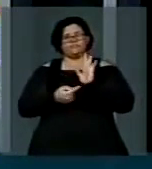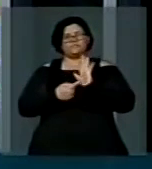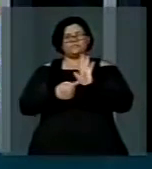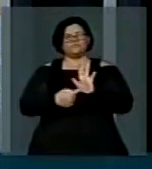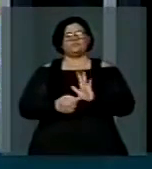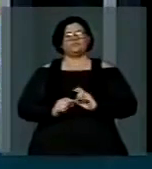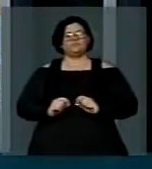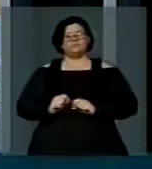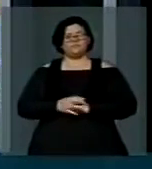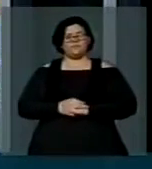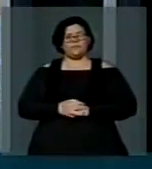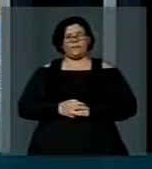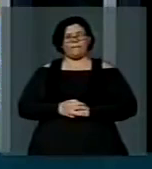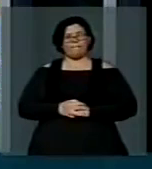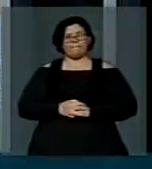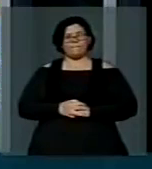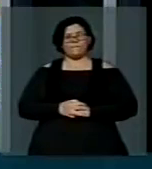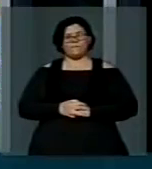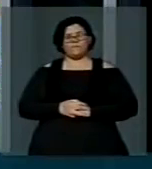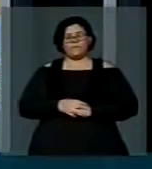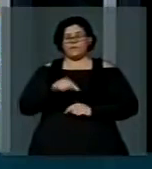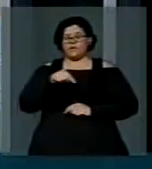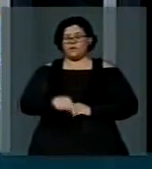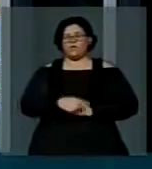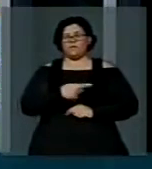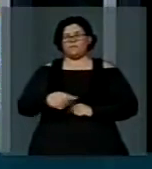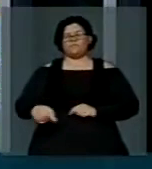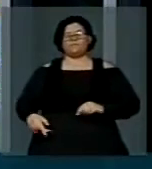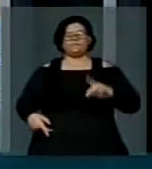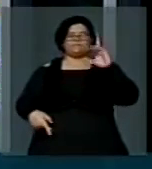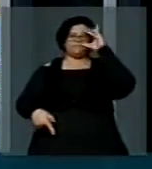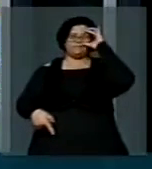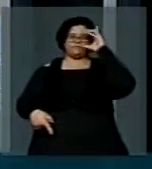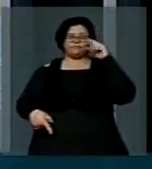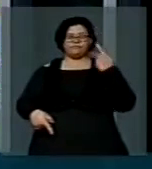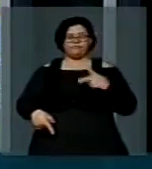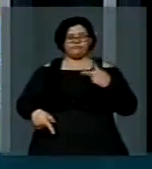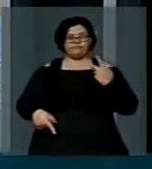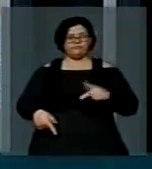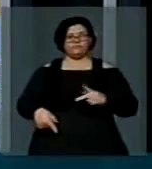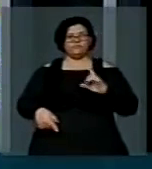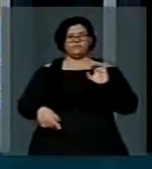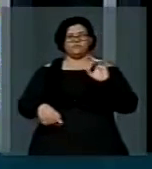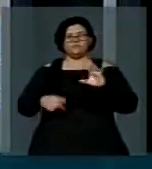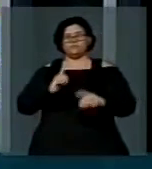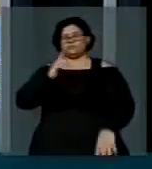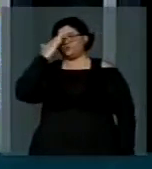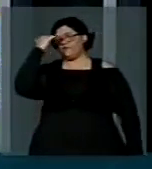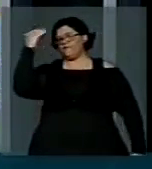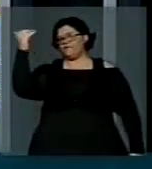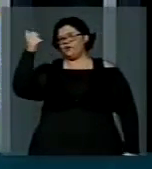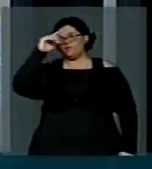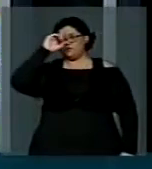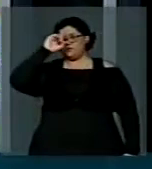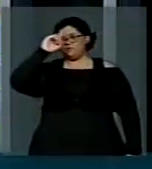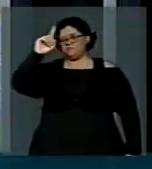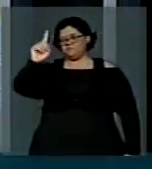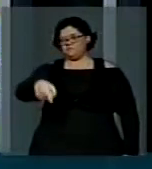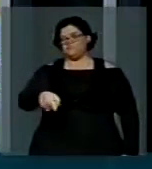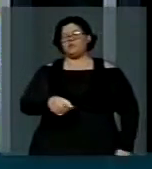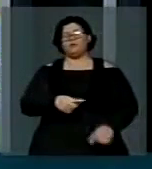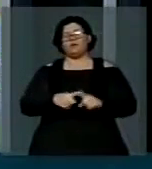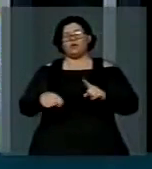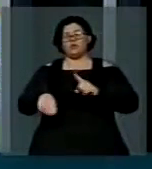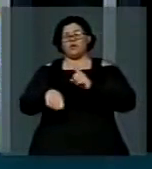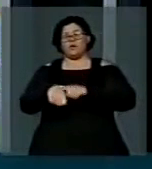que a atual presidenta do Brasil só tinha a fama de gerentona, mas na hora que ela